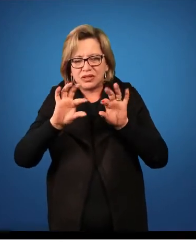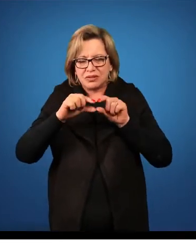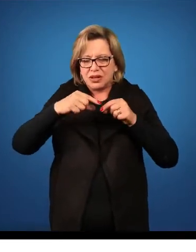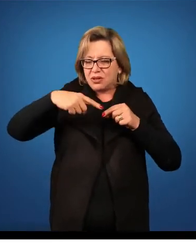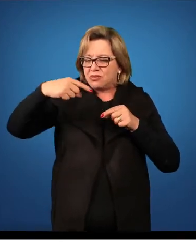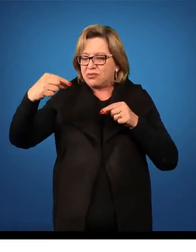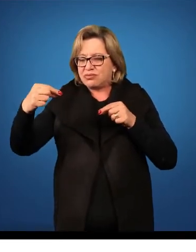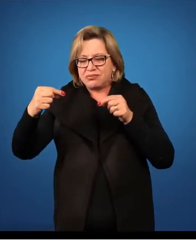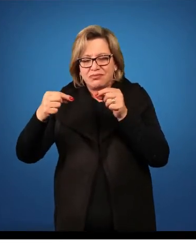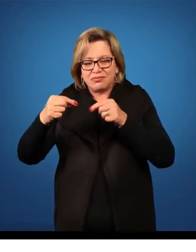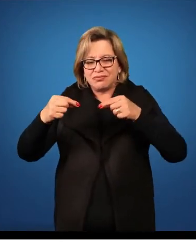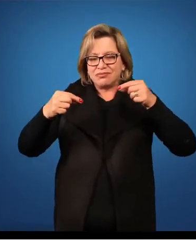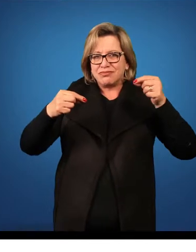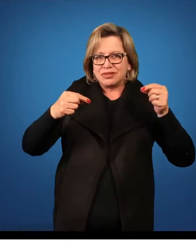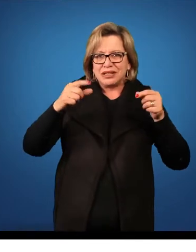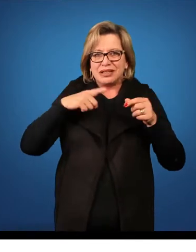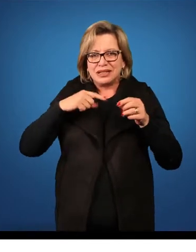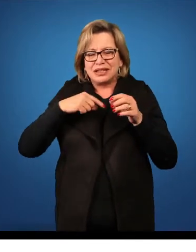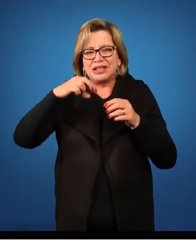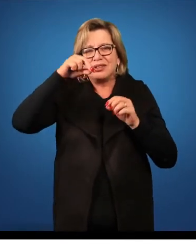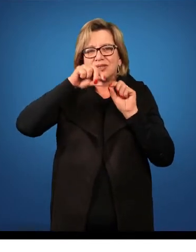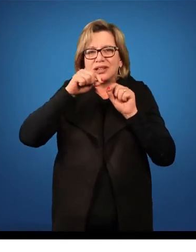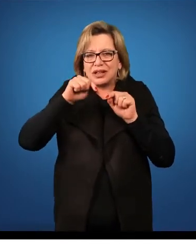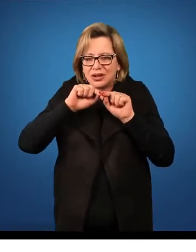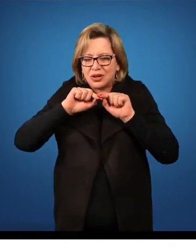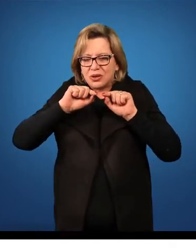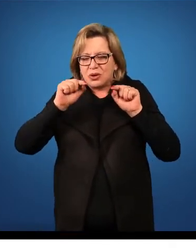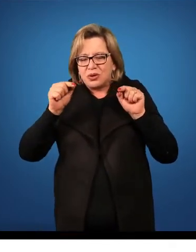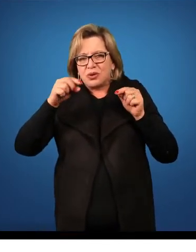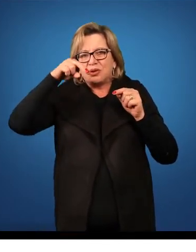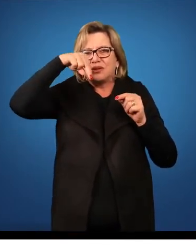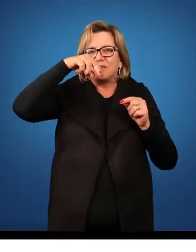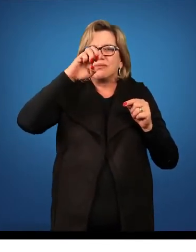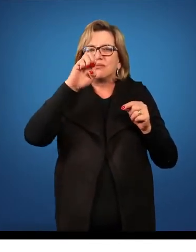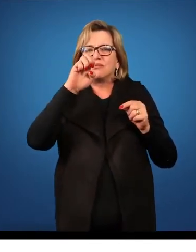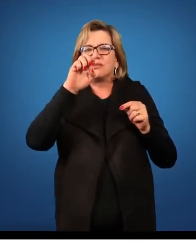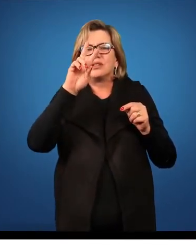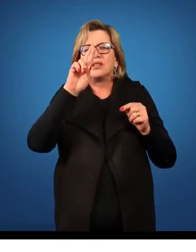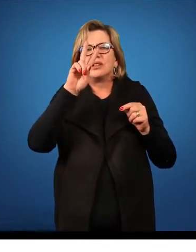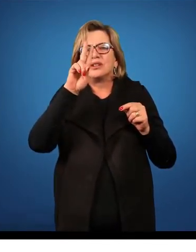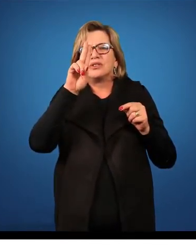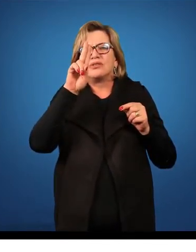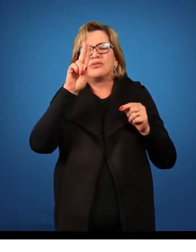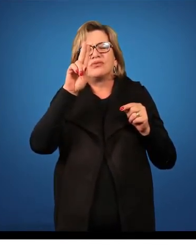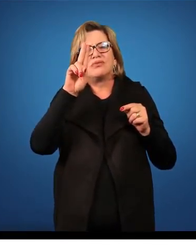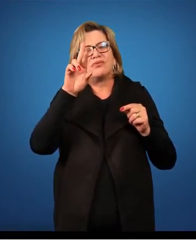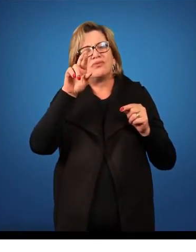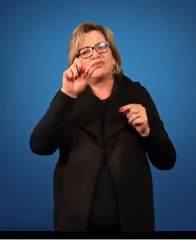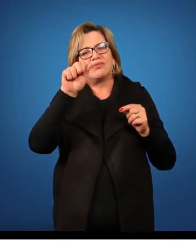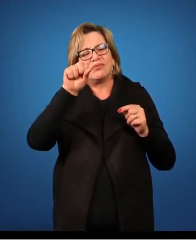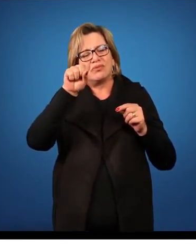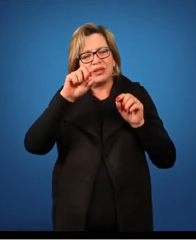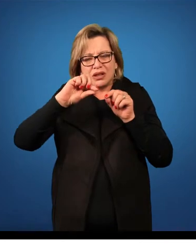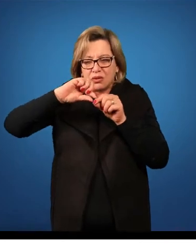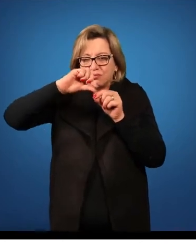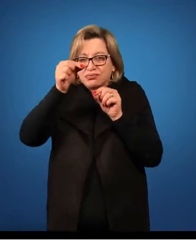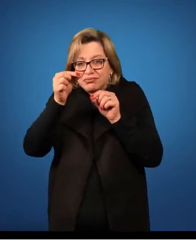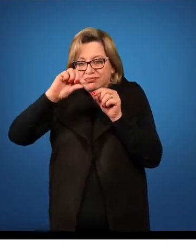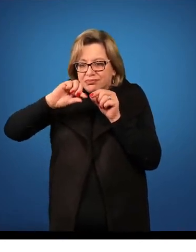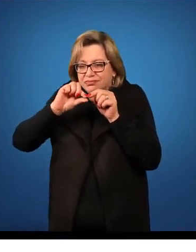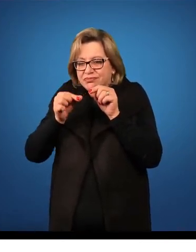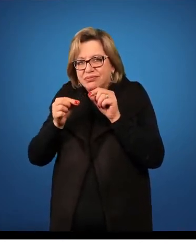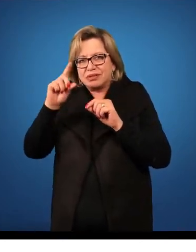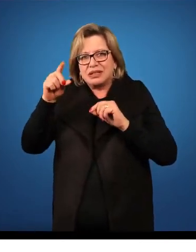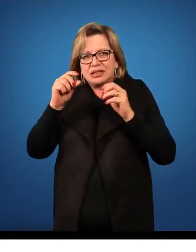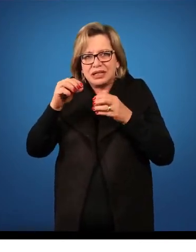observar aqui nas folhas, as nervuras, as folhas são curvinérveas. Observando a flor, nesse caso aqui, ela